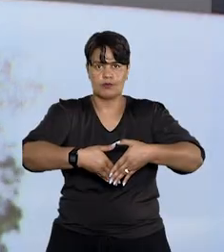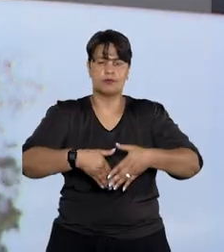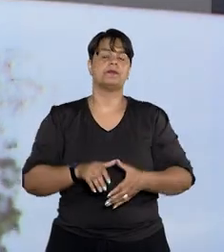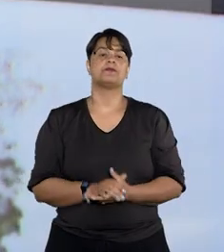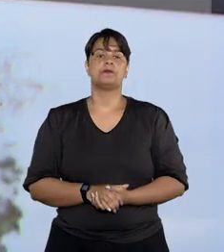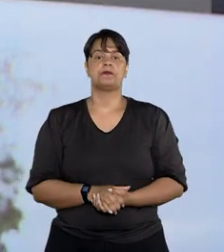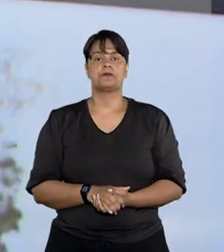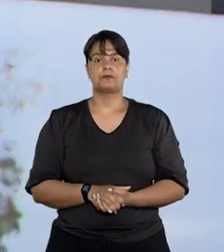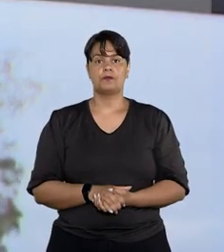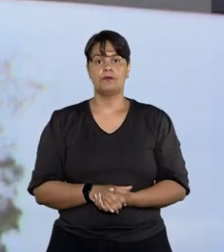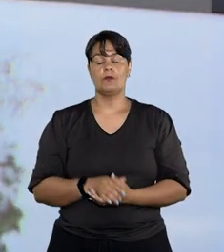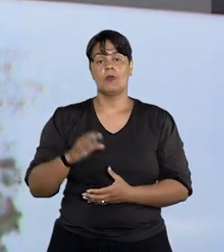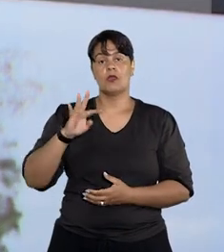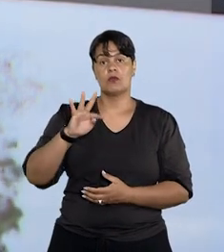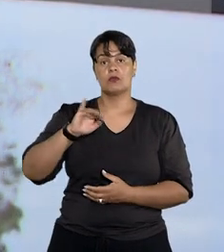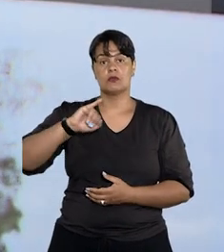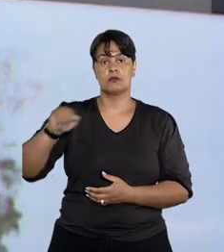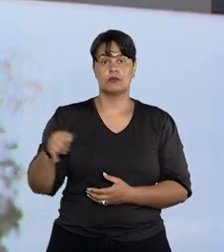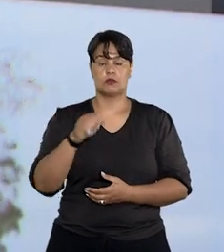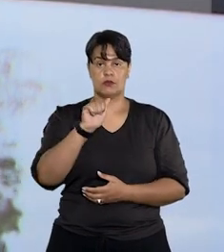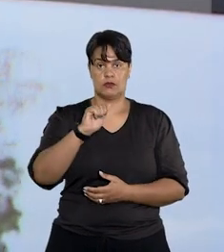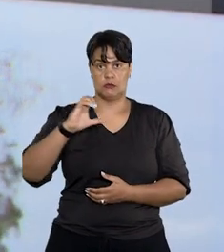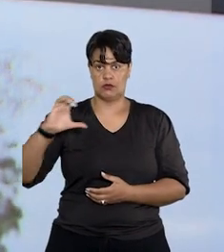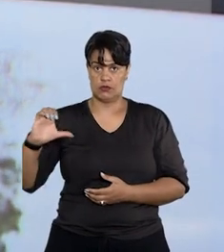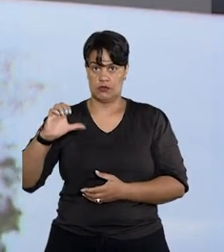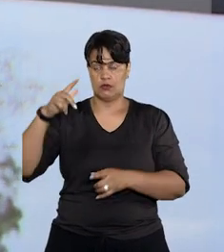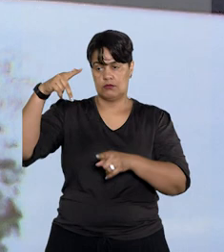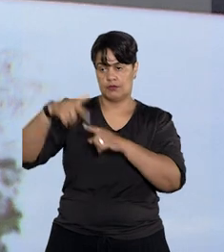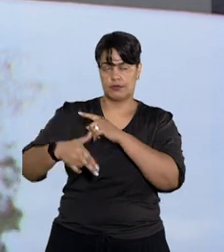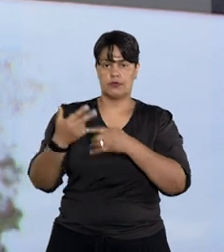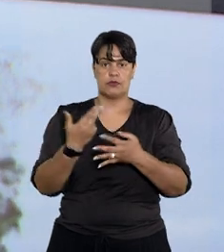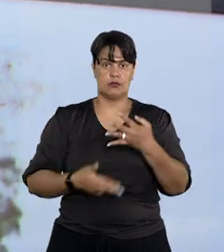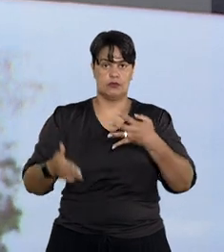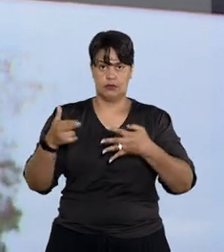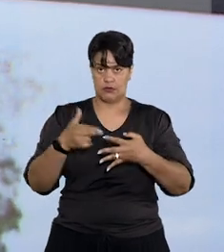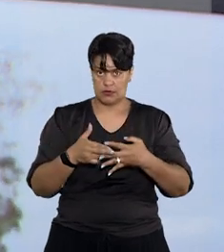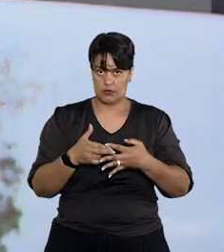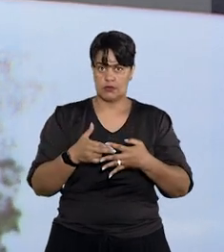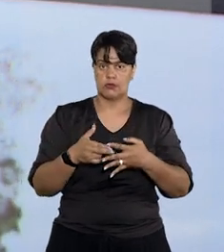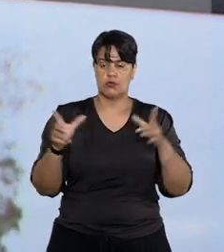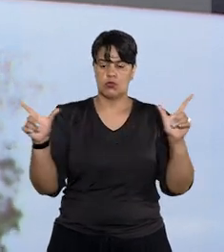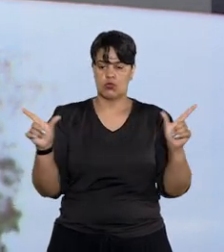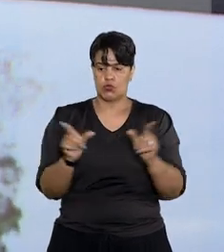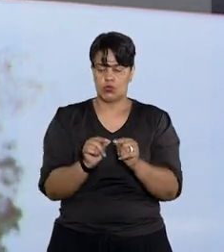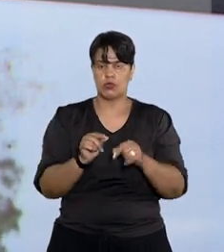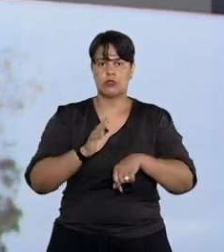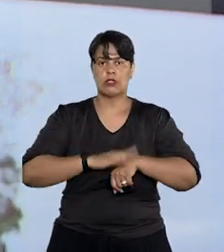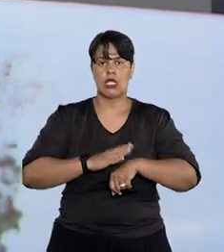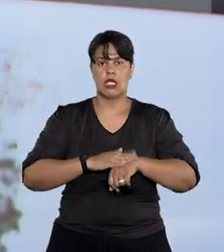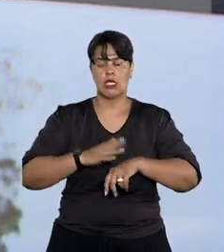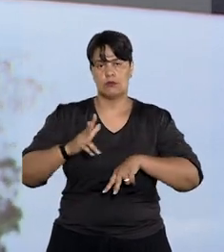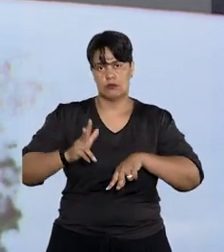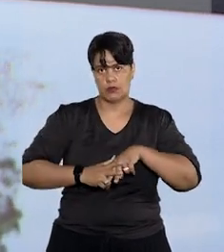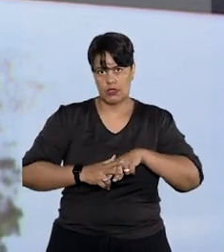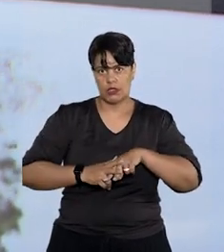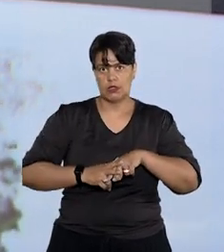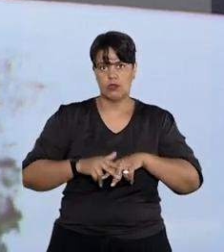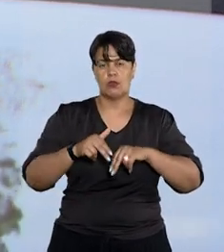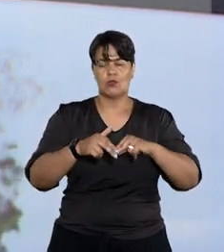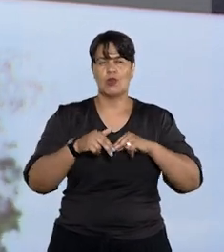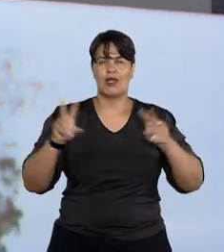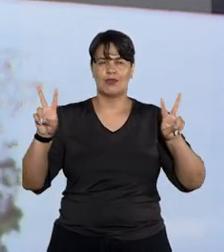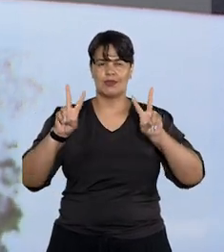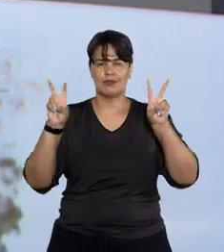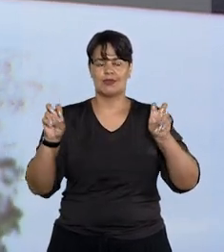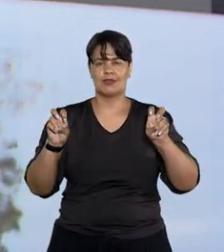O Tribunal de Justiça do Acre negou o provimento ao recurso da defesa para reduzir a pena por meio do enquadramento no chamado